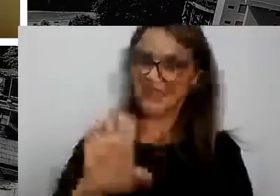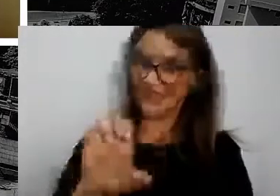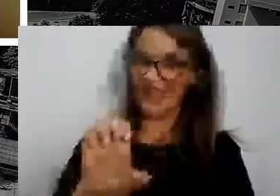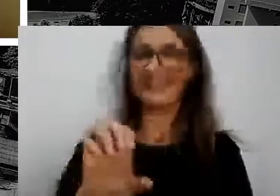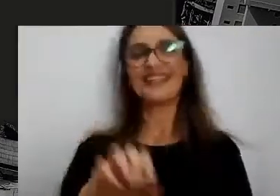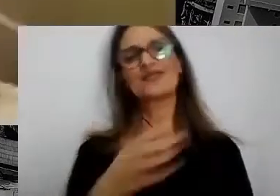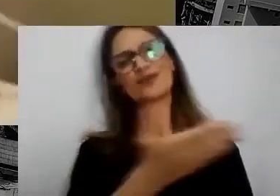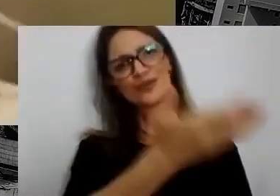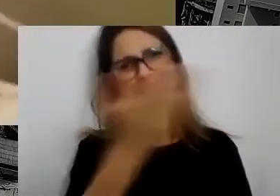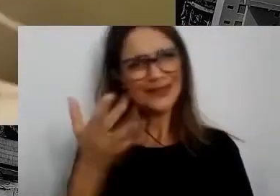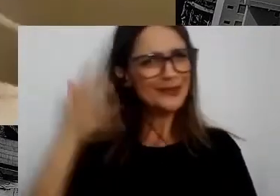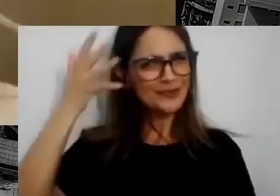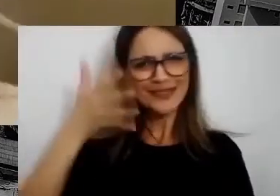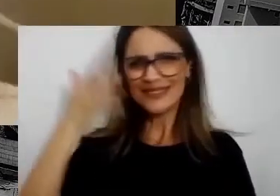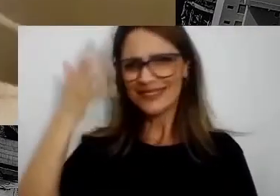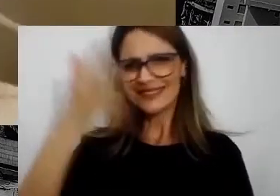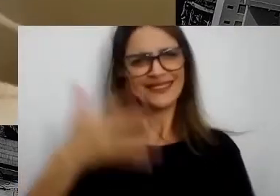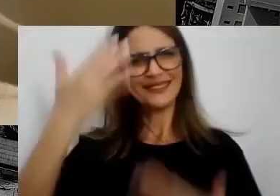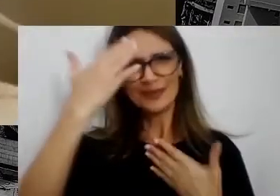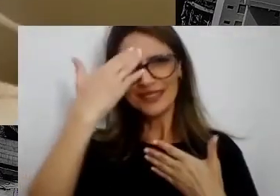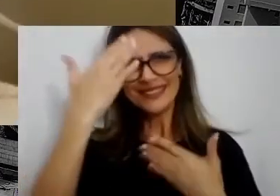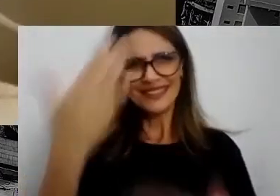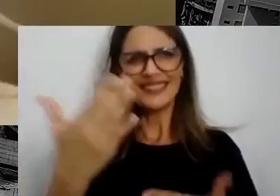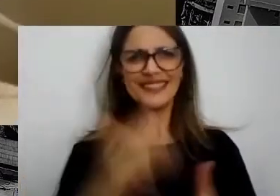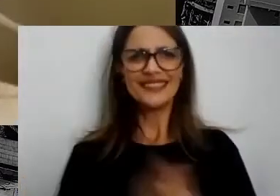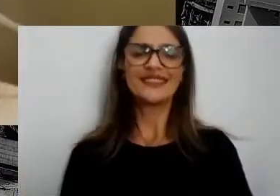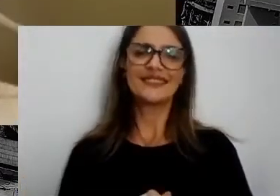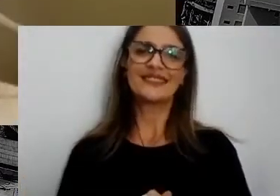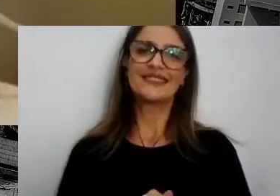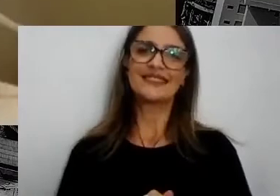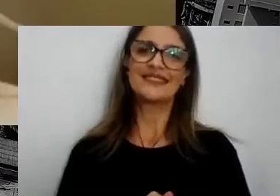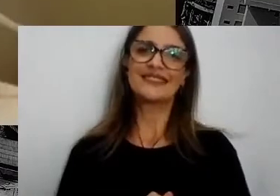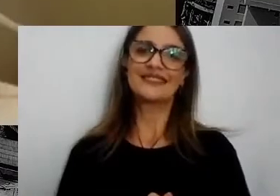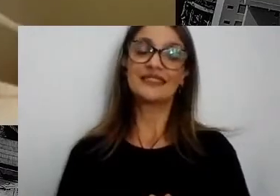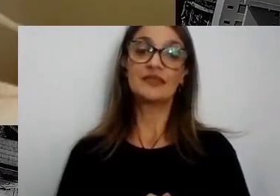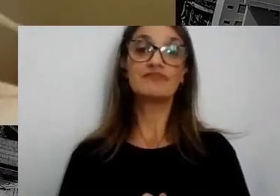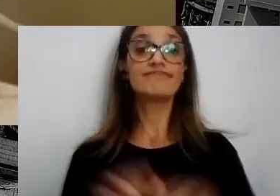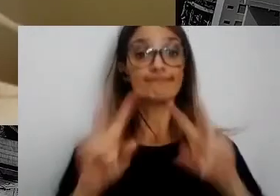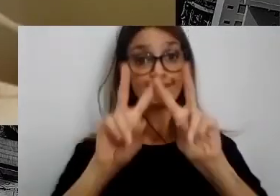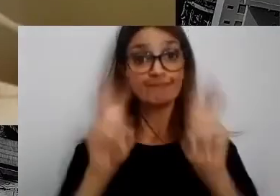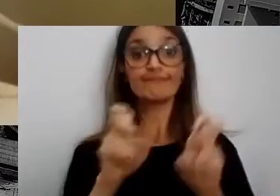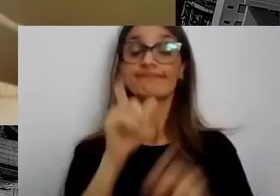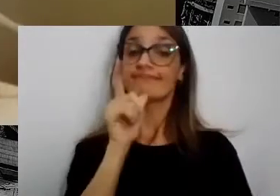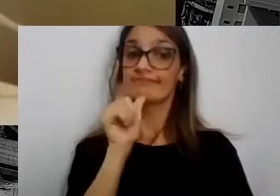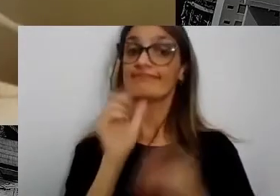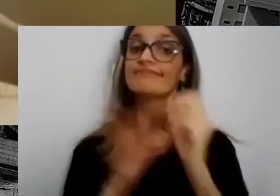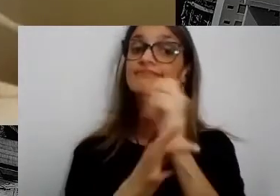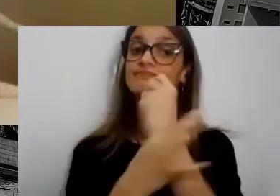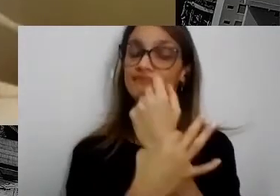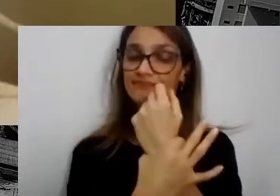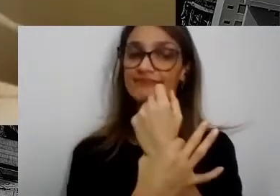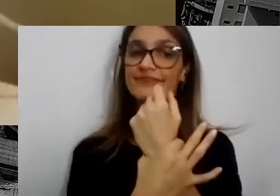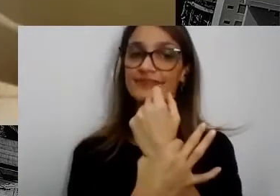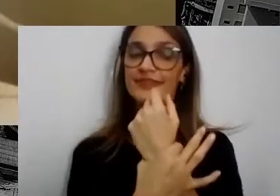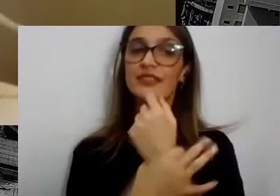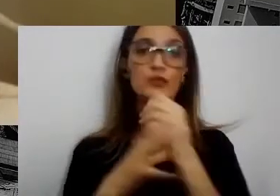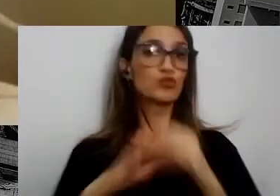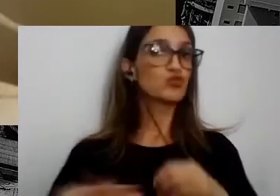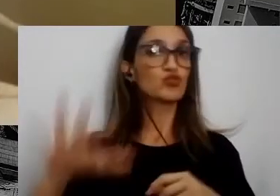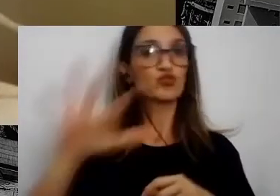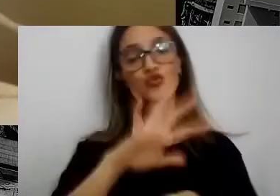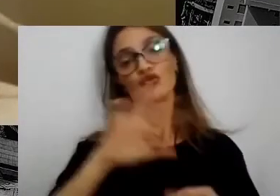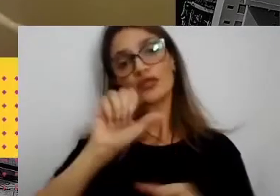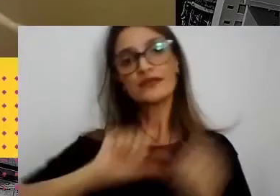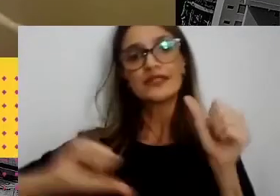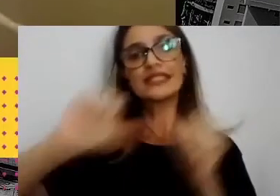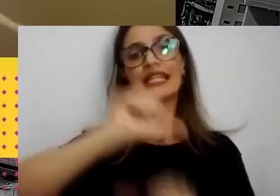Beatriz, Jason, a gente sempre abordando o tema da água, segurança hídrica, em todas as edições da Virada Sustentável, um